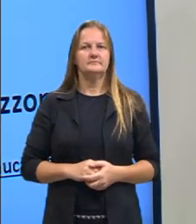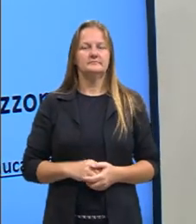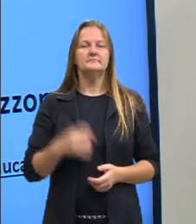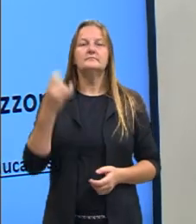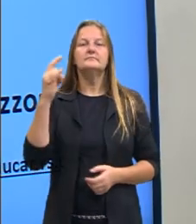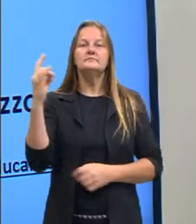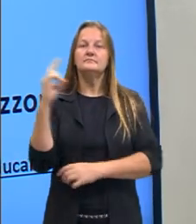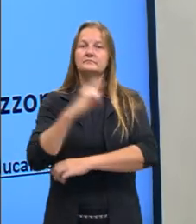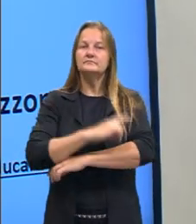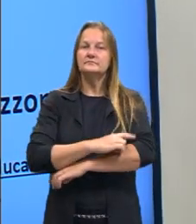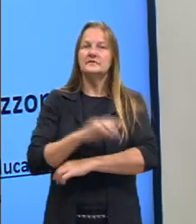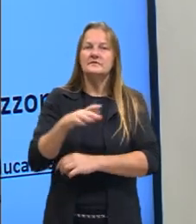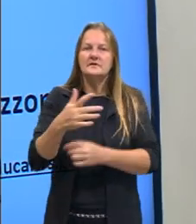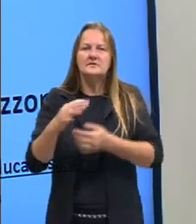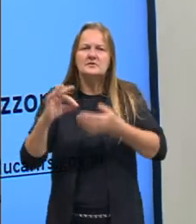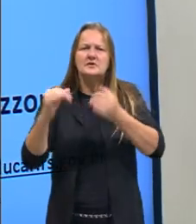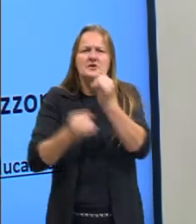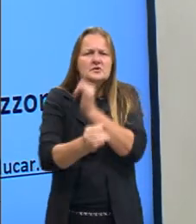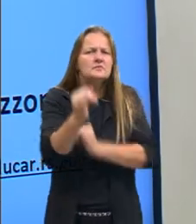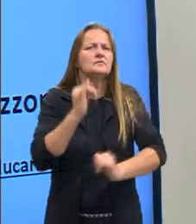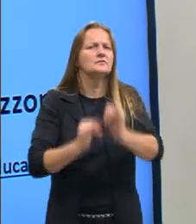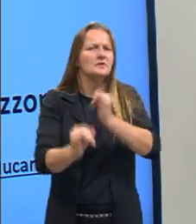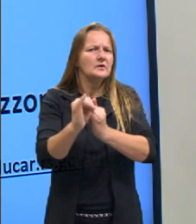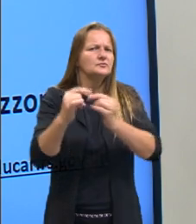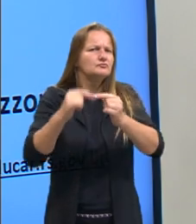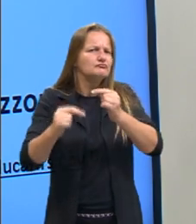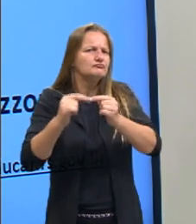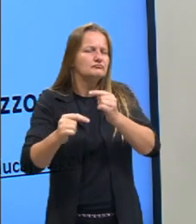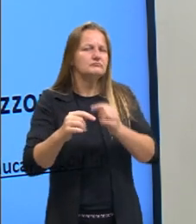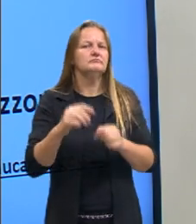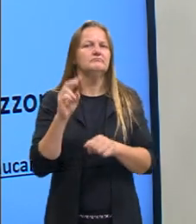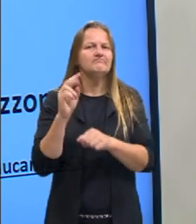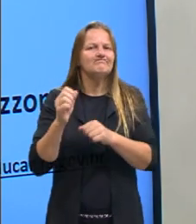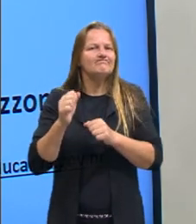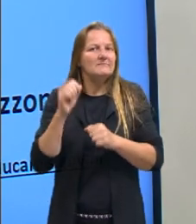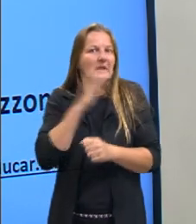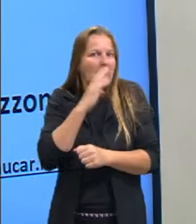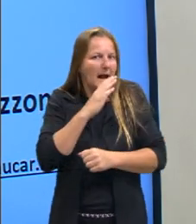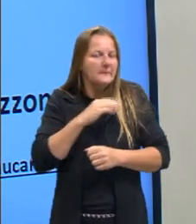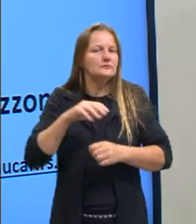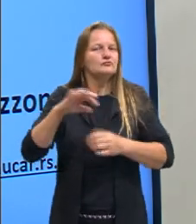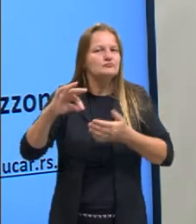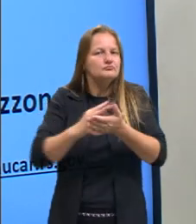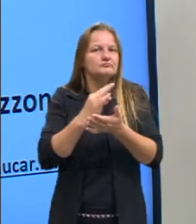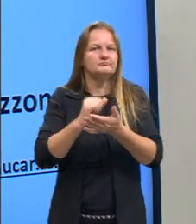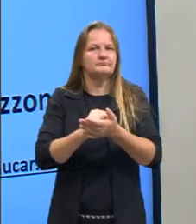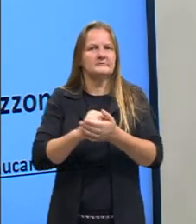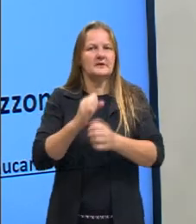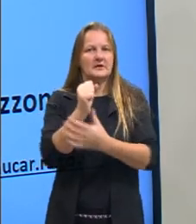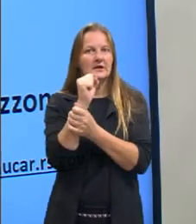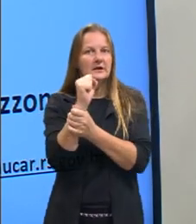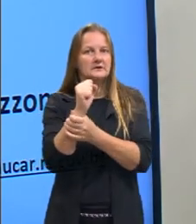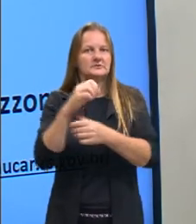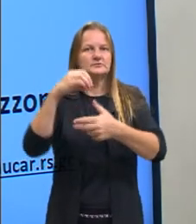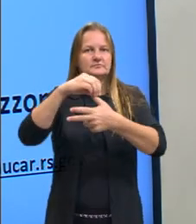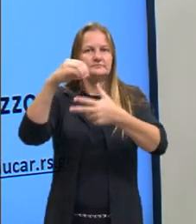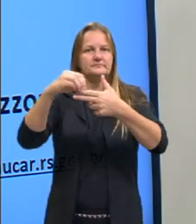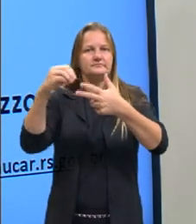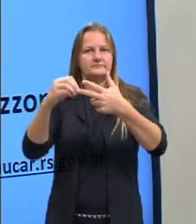dias dá algum problema na internet, isso pode te prejudicar. Então corra lá, faça a sua inscrição e garanta